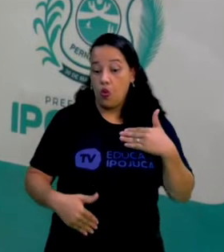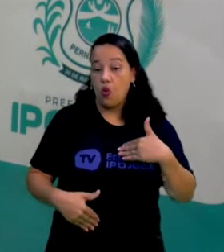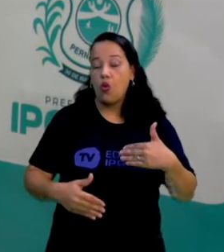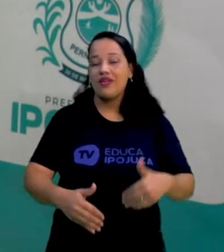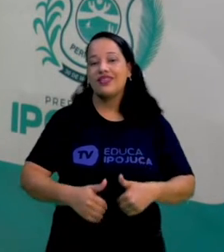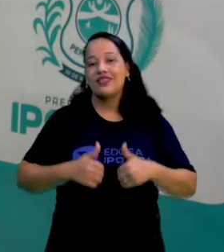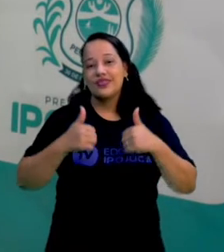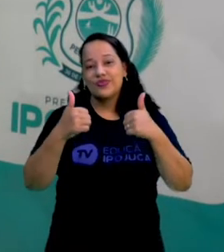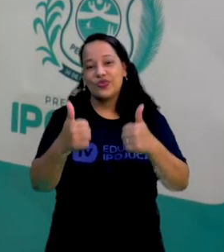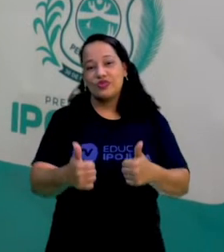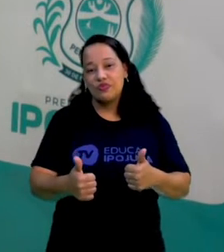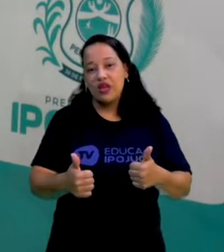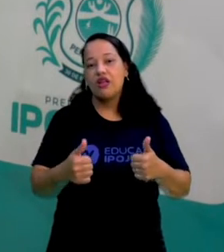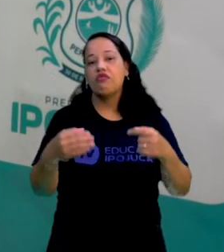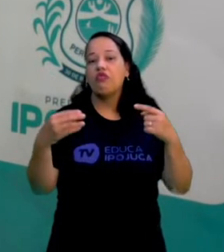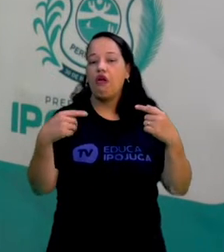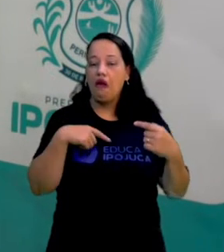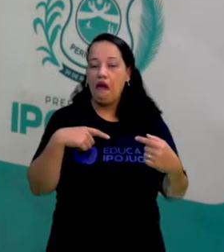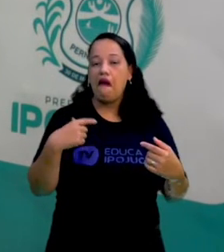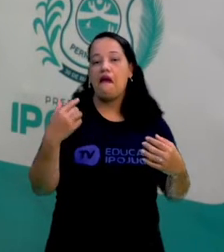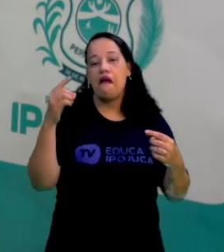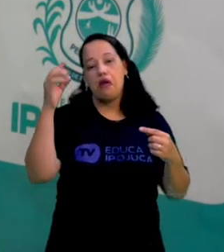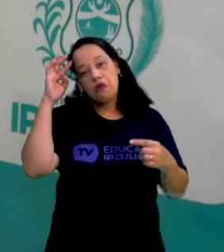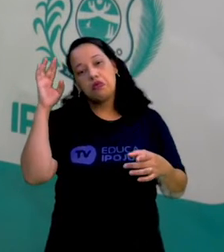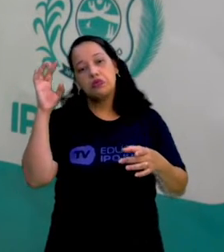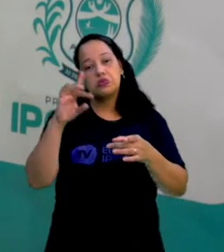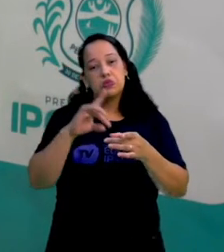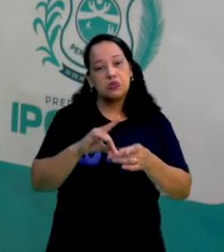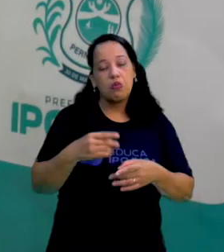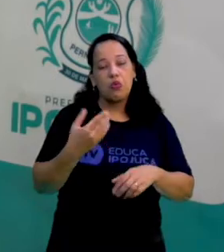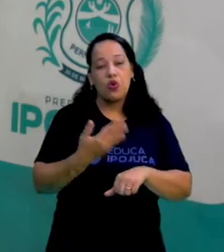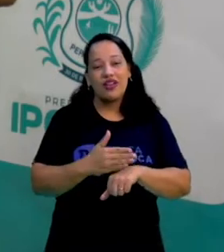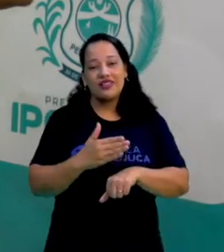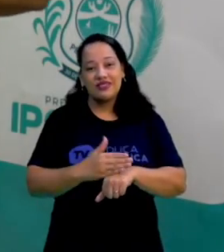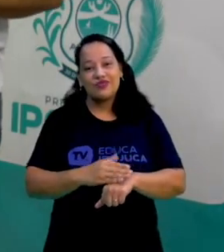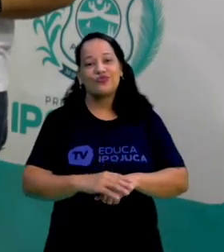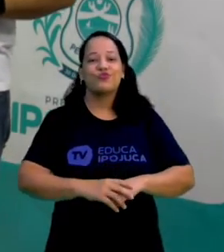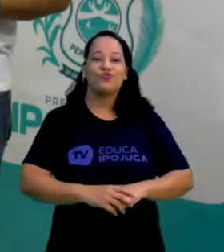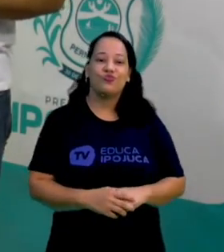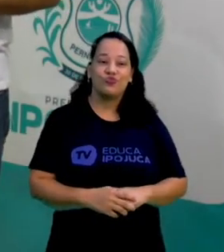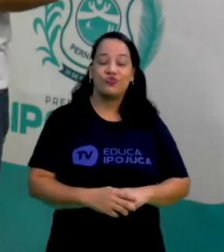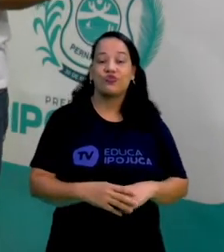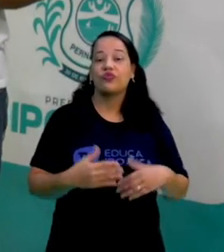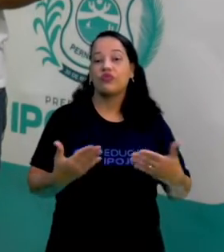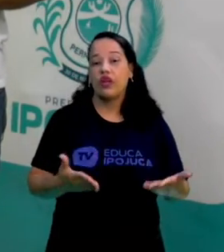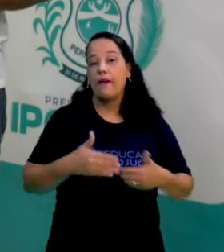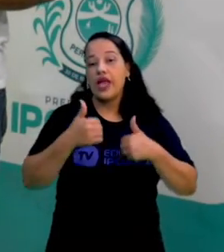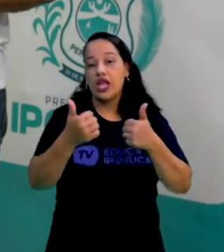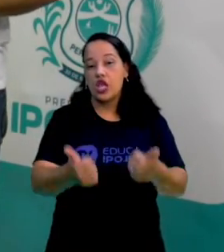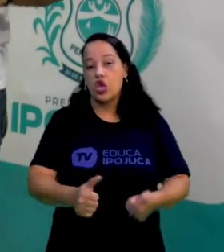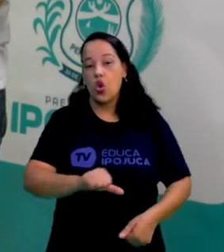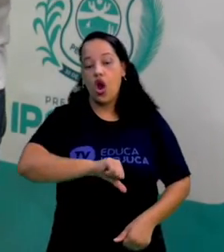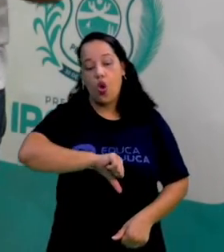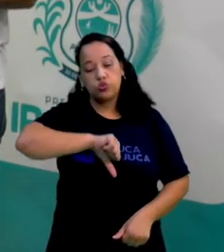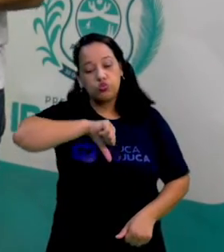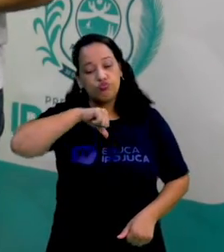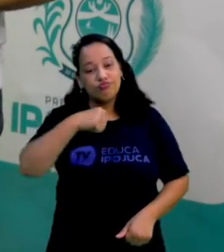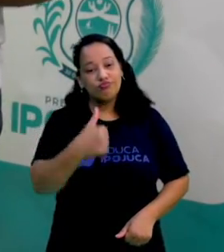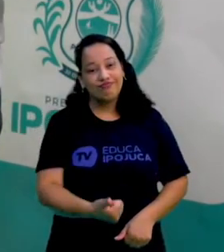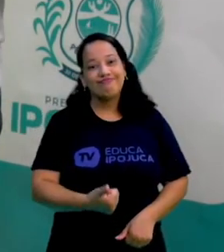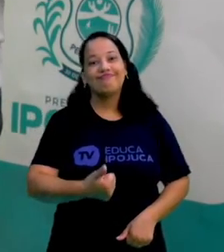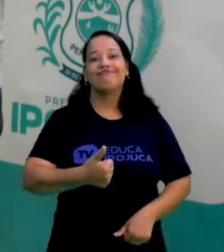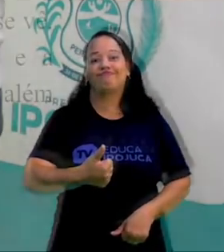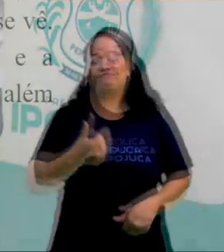equilibrado, está controlado por meio da prática do exercício. Melhora também a autoestima, né? A gente fazendo